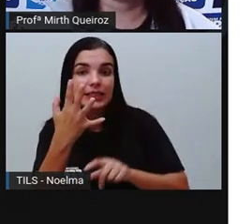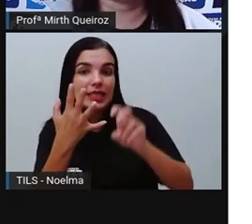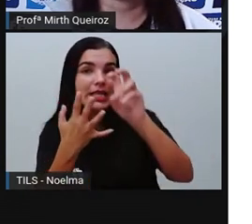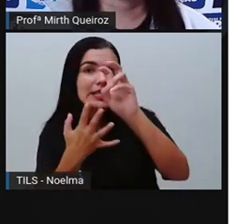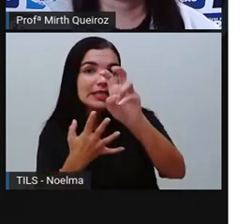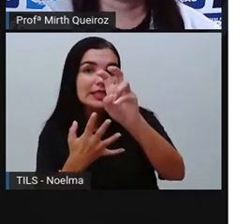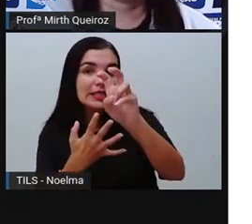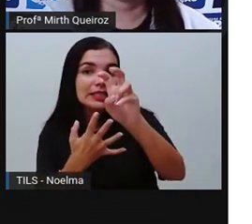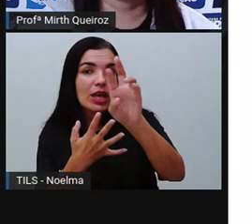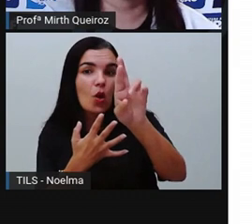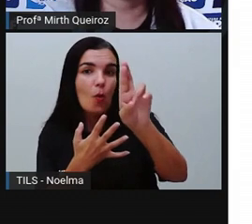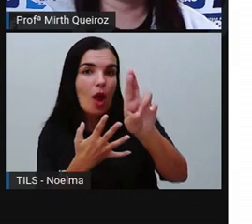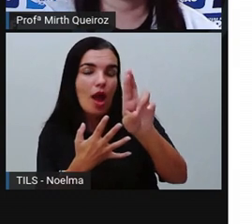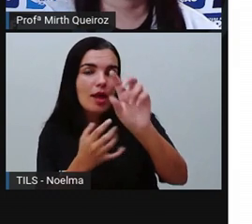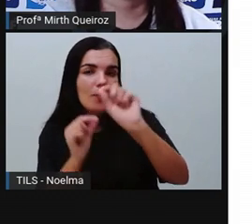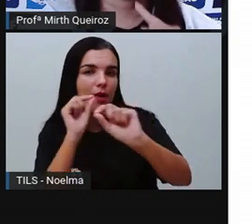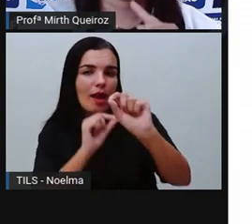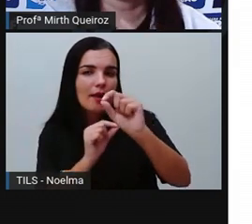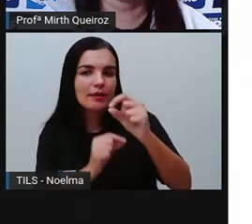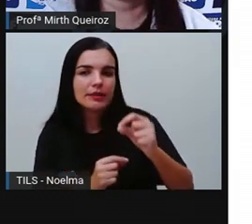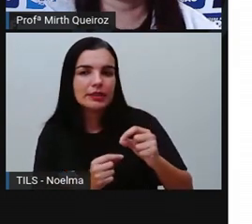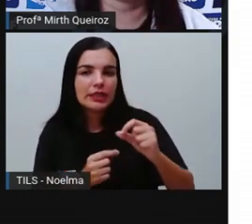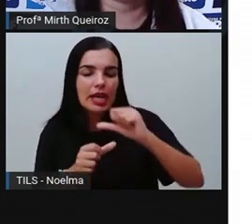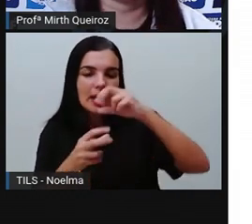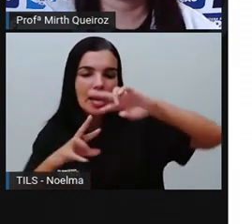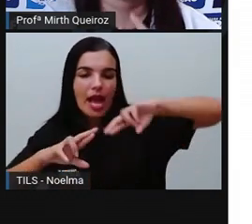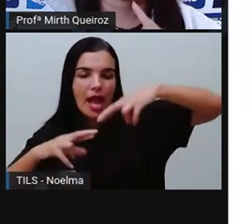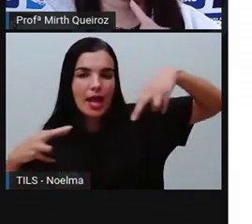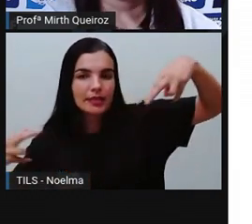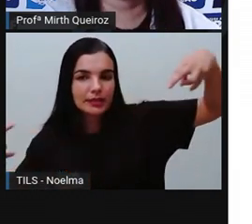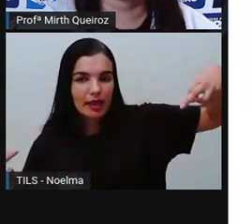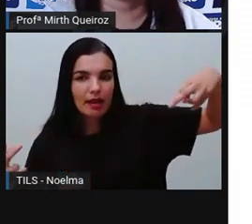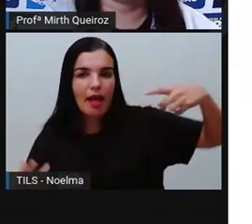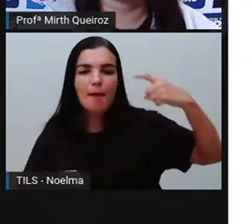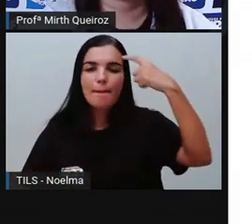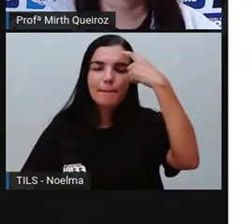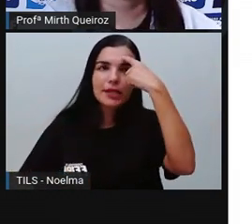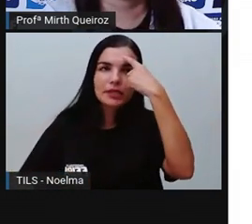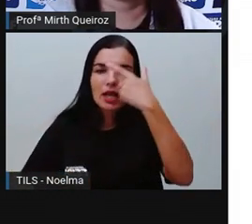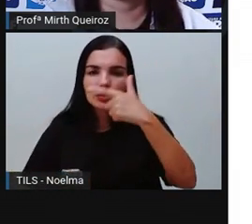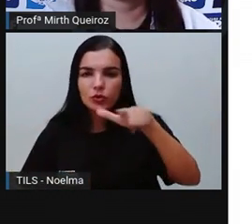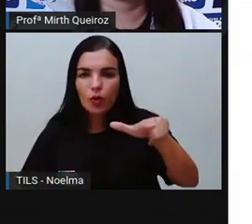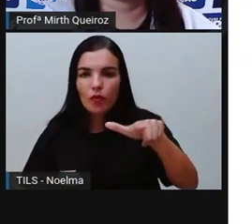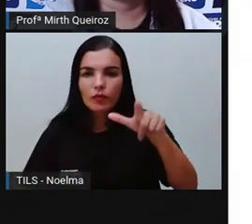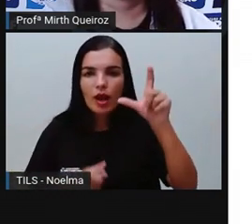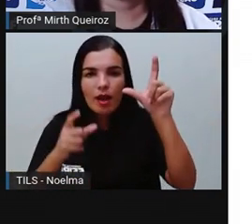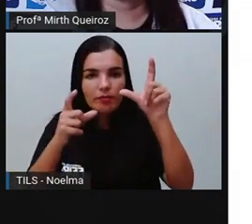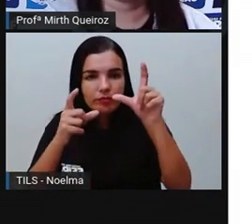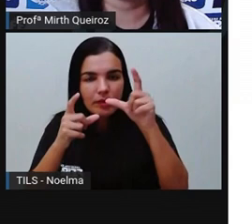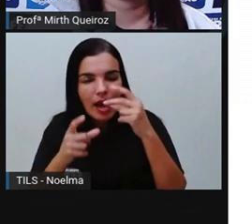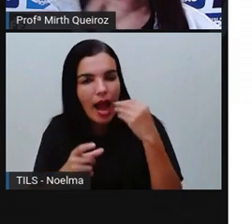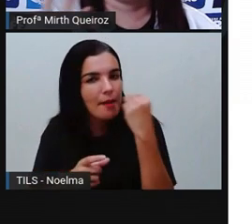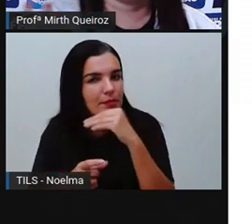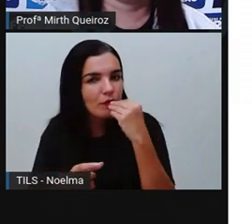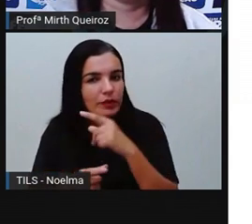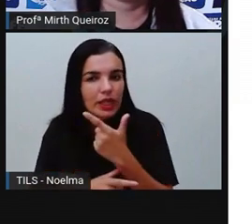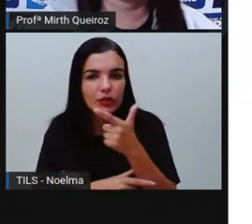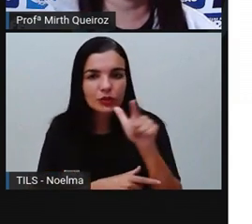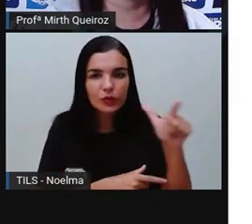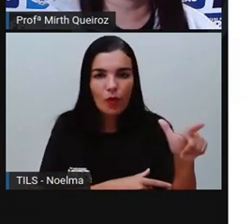Reciclar, repensar, reaproveitar, recusar e reduzir. Se nós